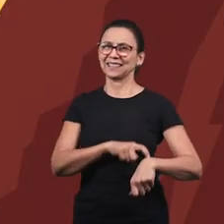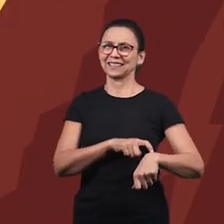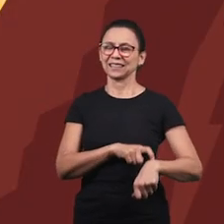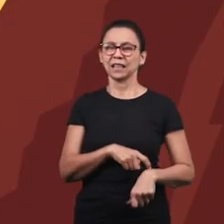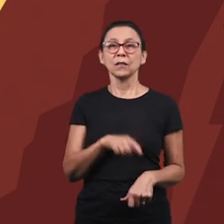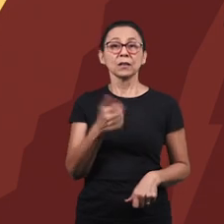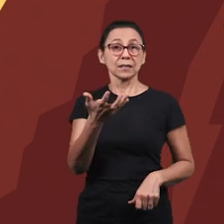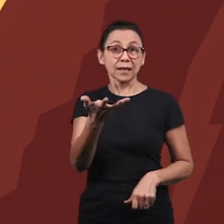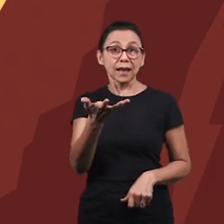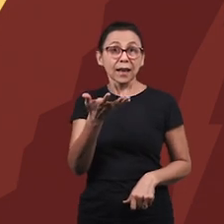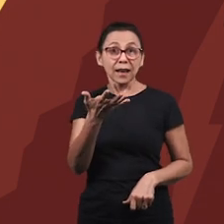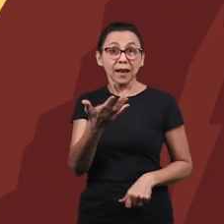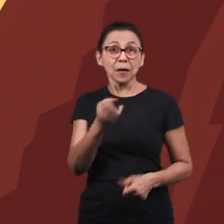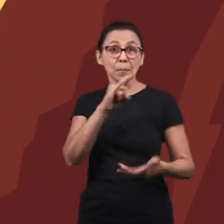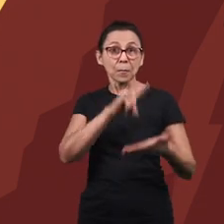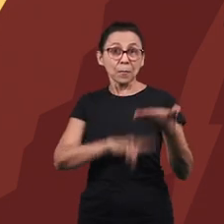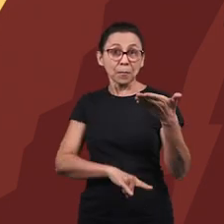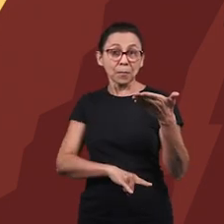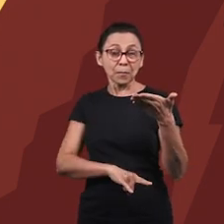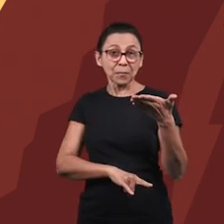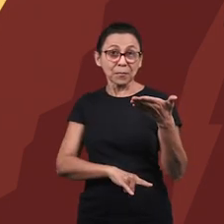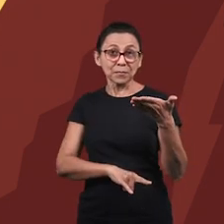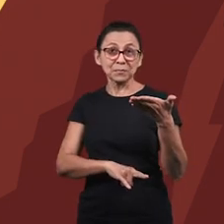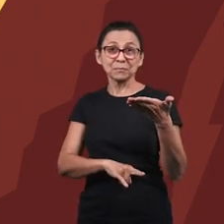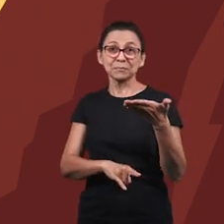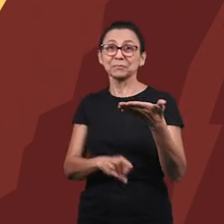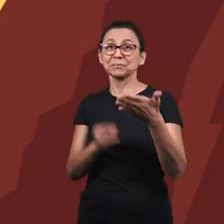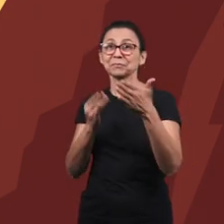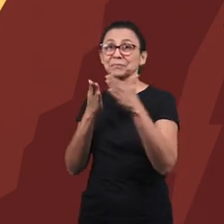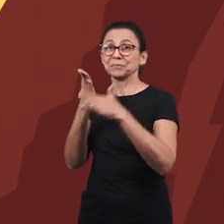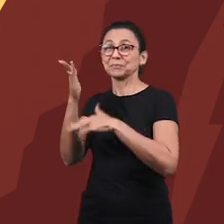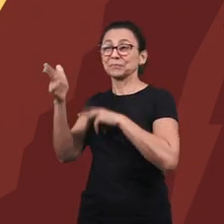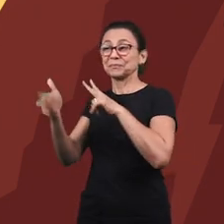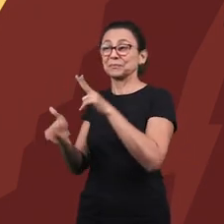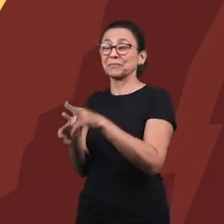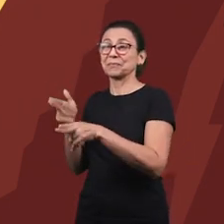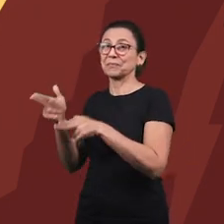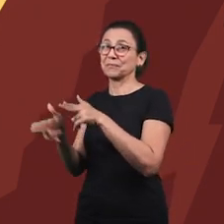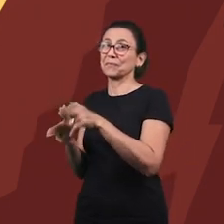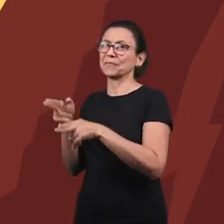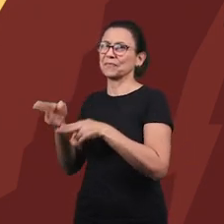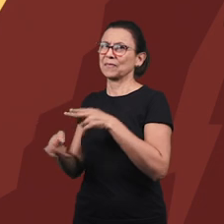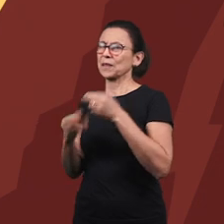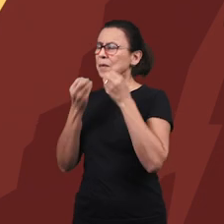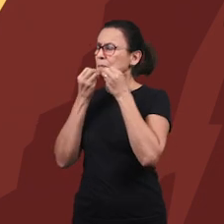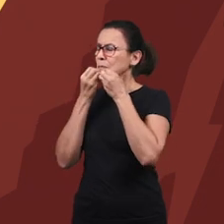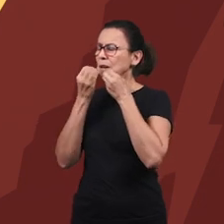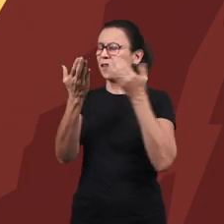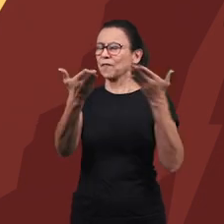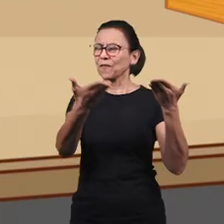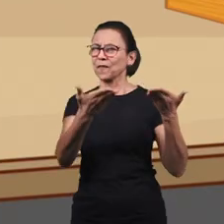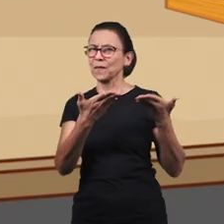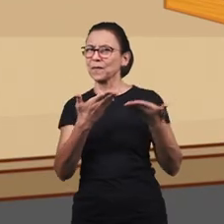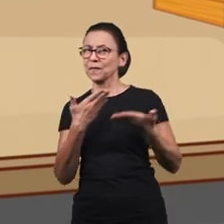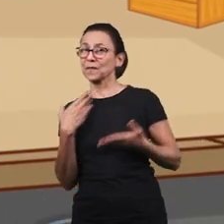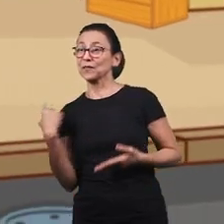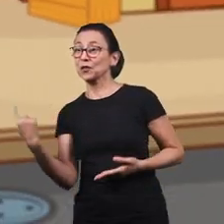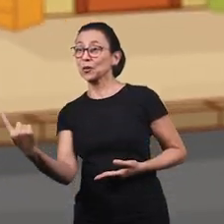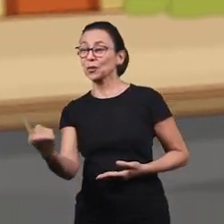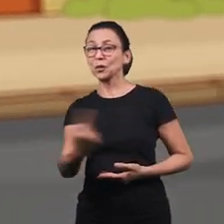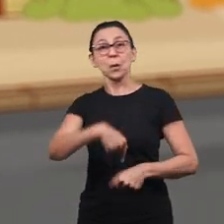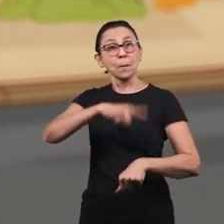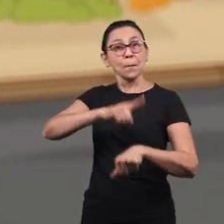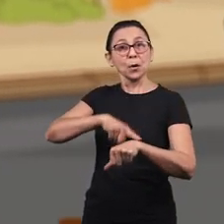Aqueles que quiserem ter passagem nesse trem Bem-vindos sejam